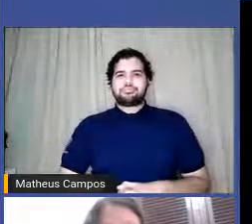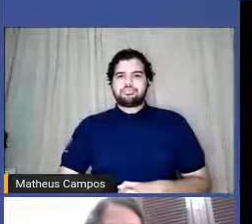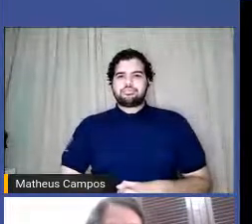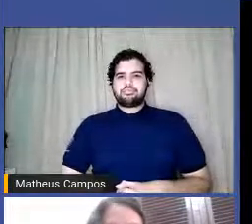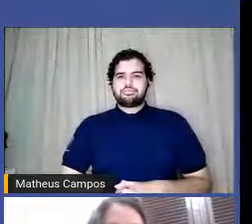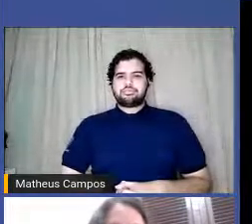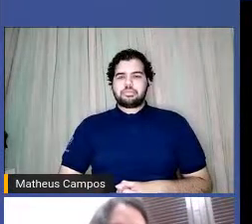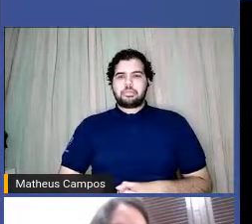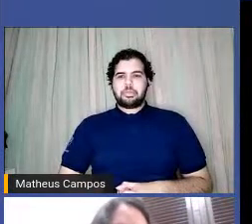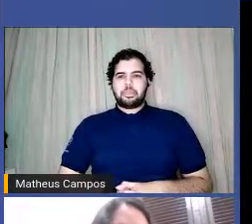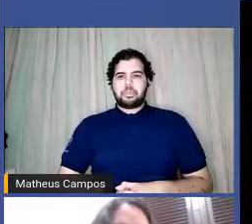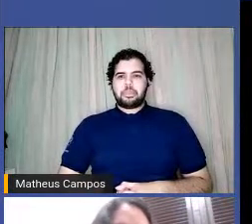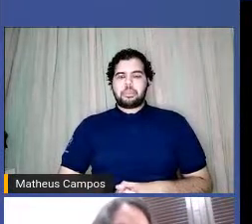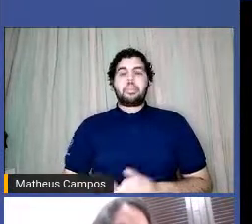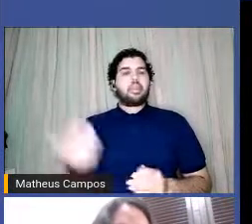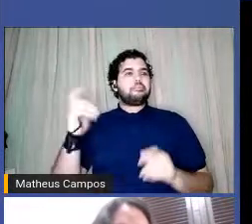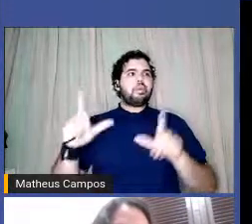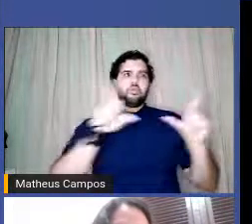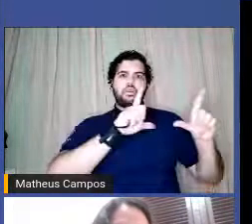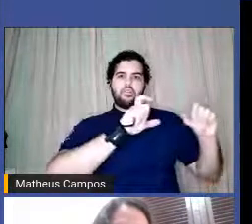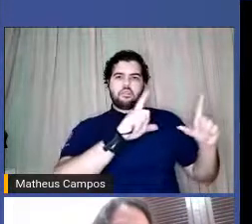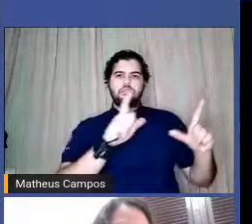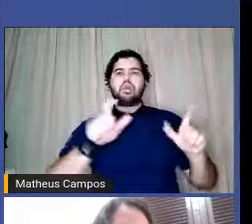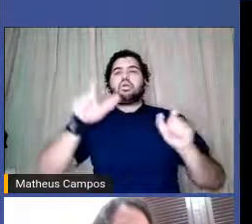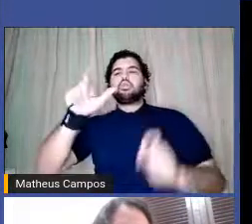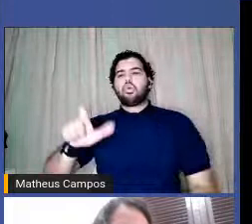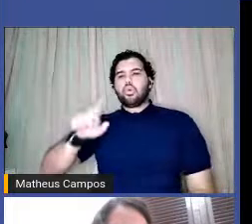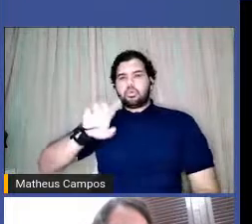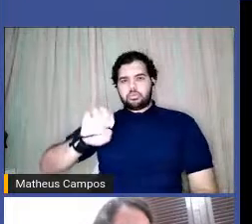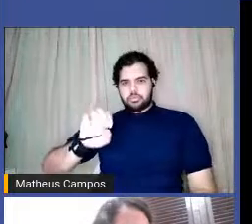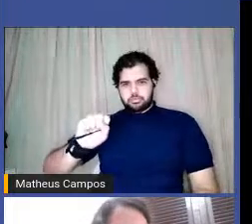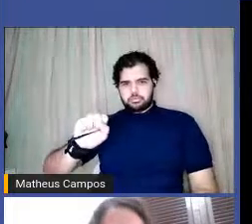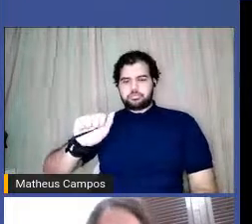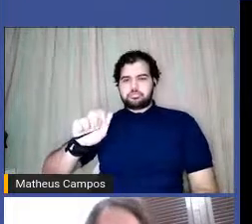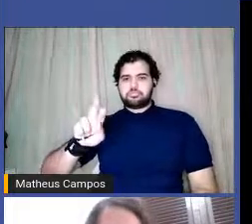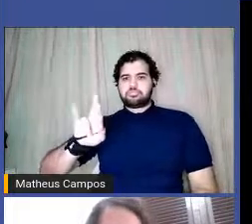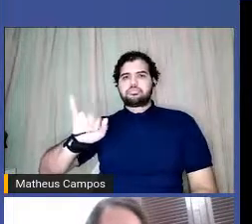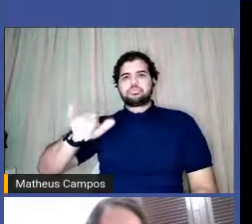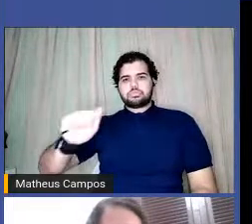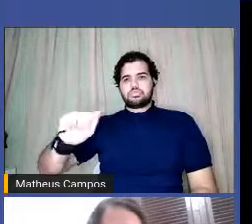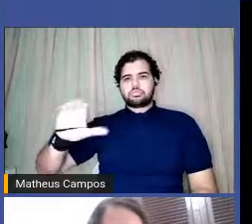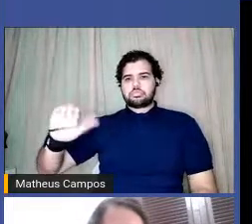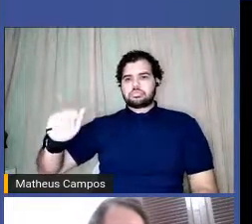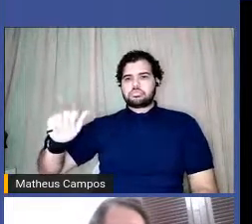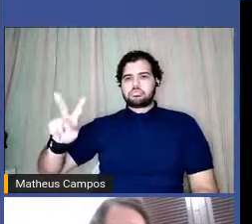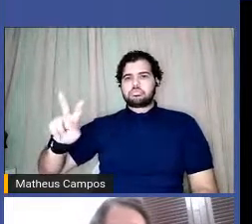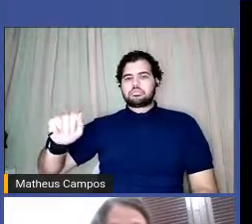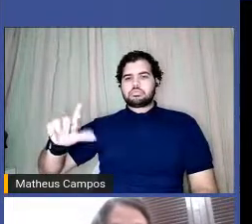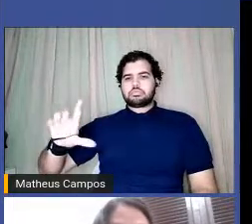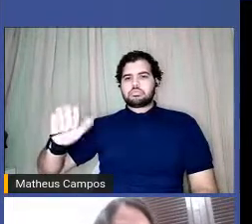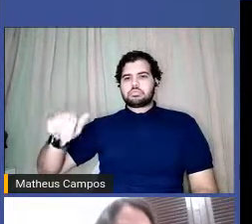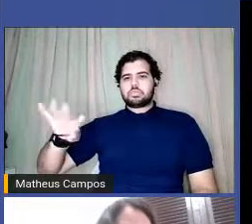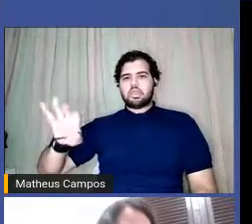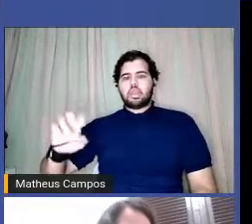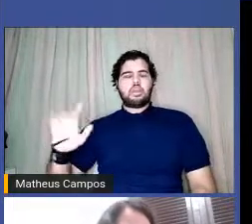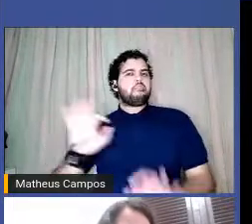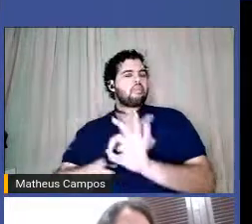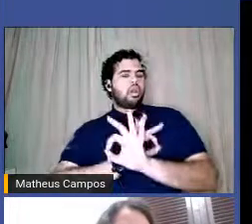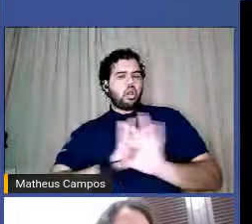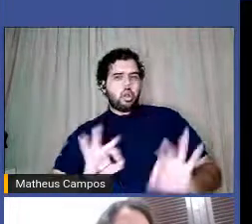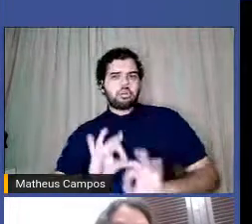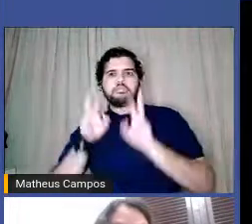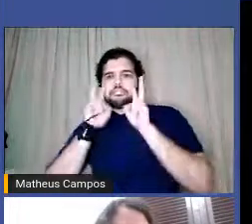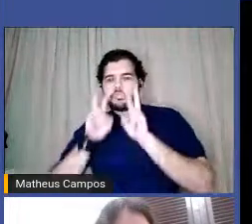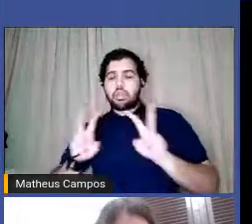Essa foto é da, essa foto é da Sablina, Sablina Cavalcante. Tem um olhar ótimo. E aí, gente, eu